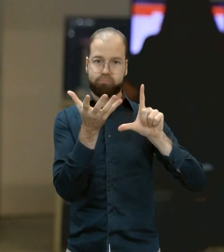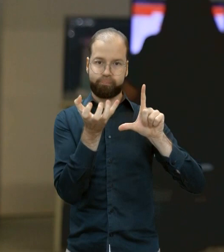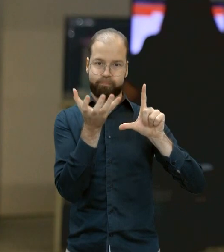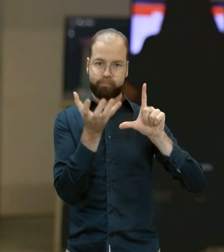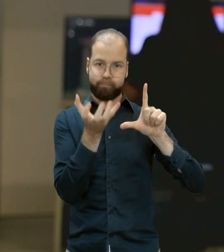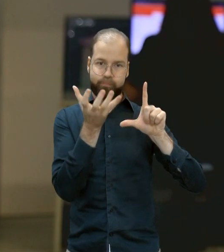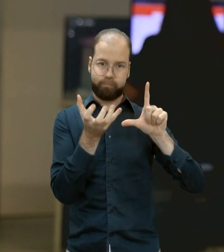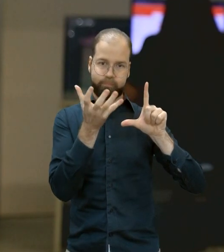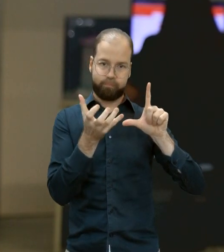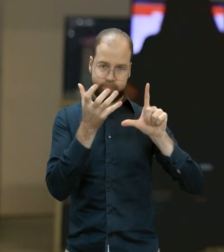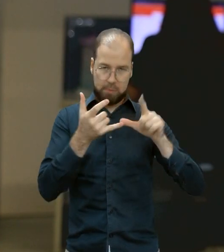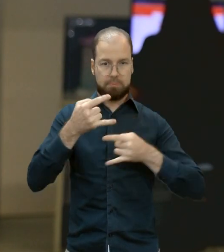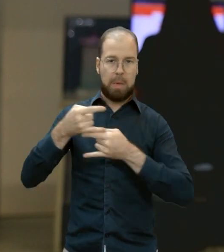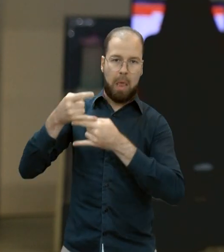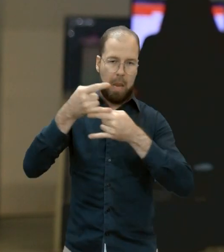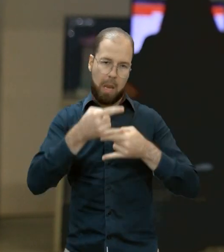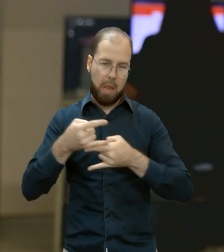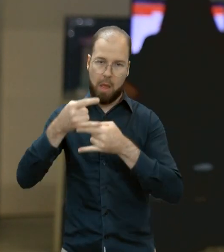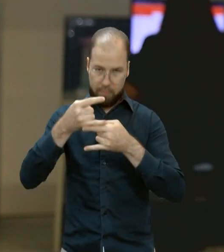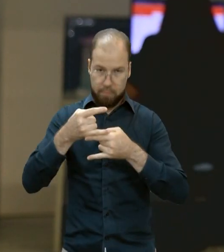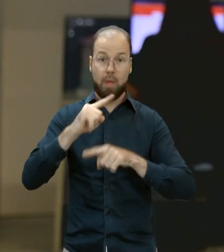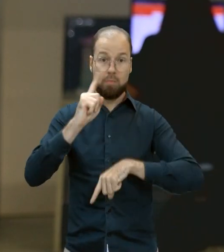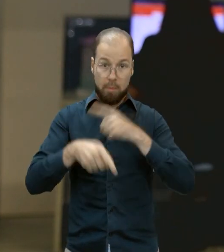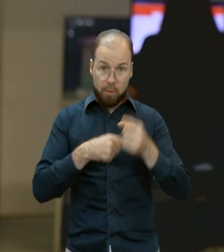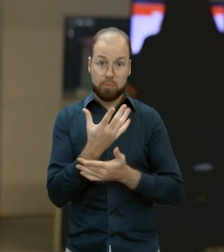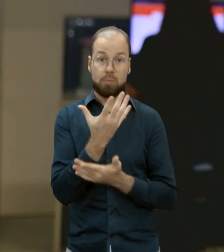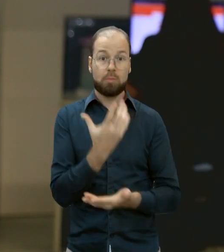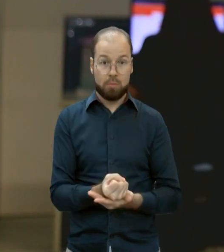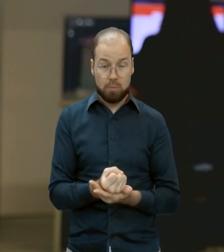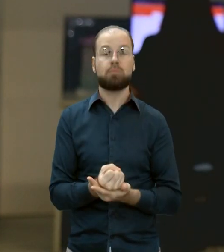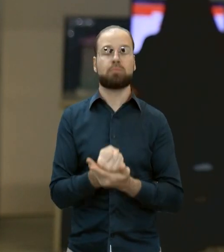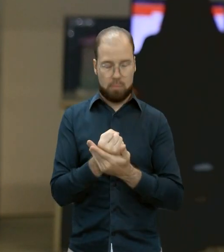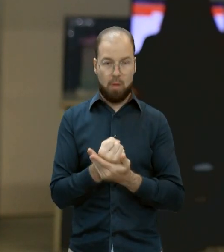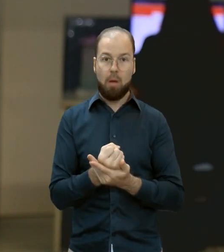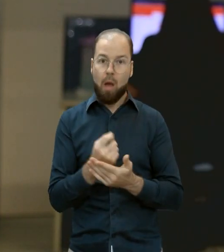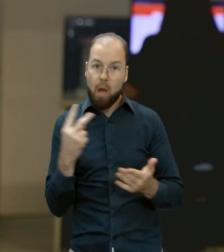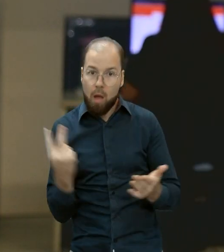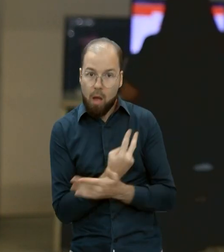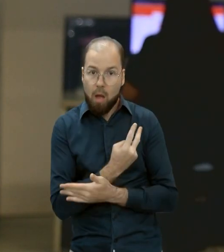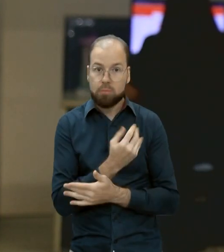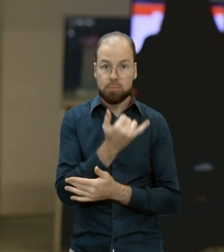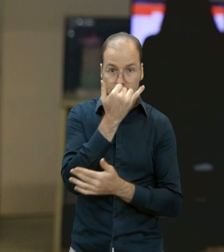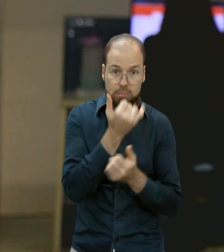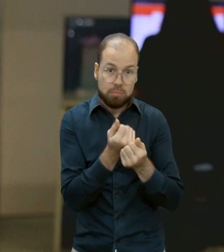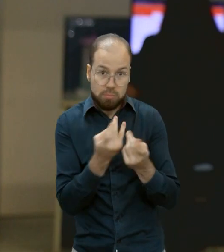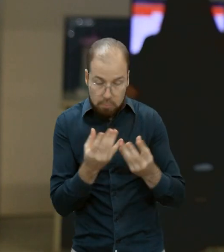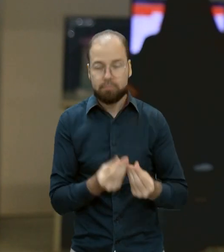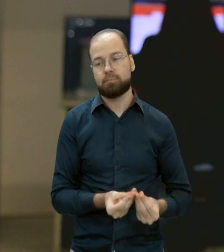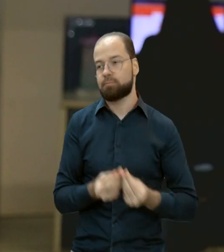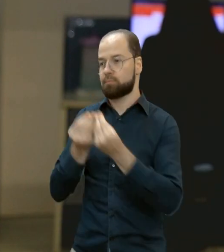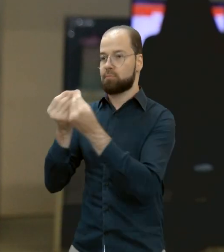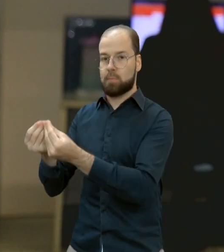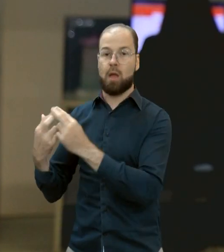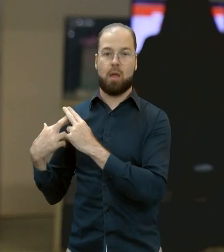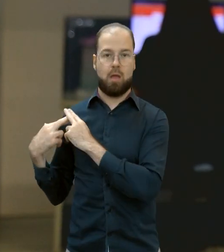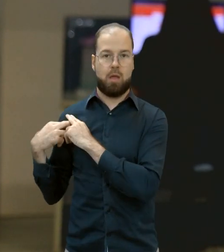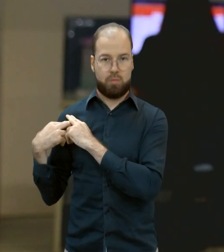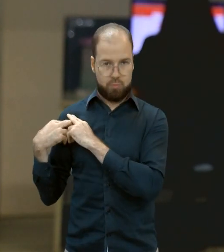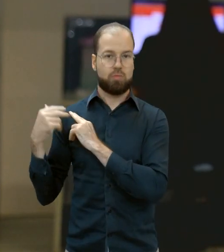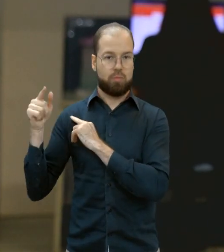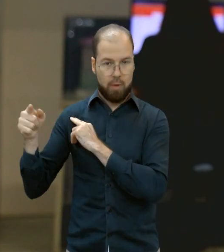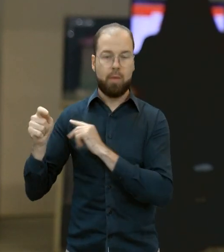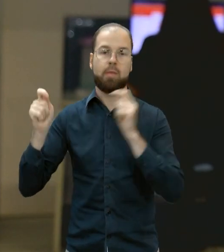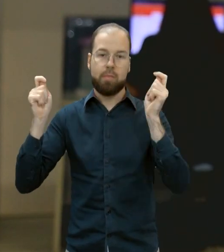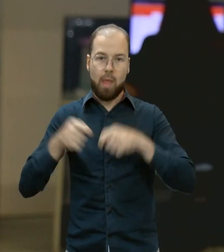essa materialidade para que seja enviado para as autoridades e ele pode ser baixado através do